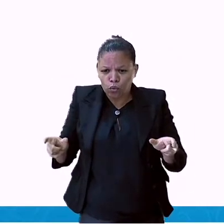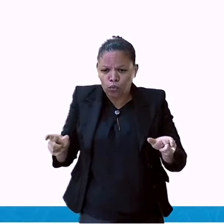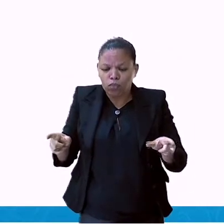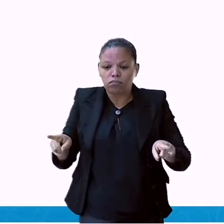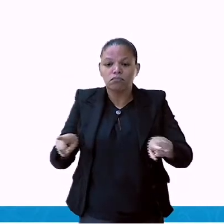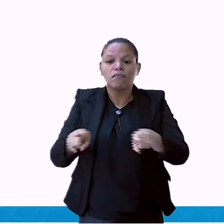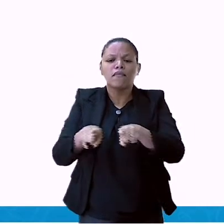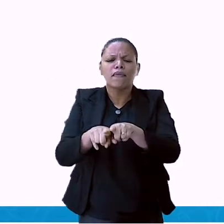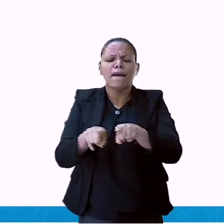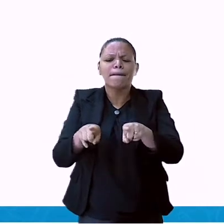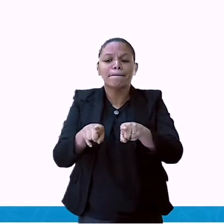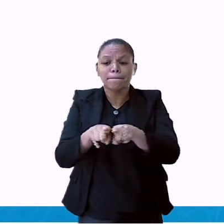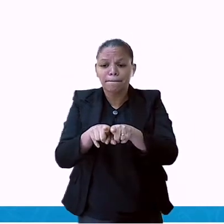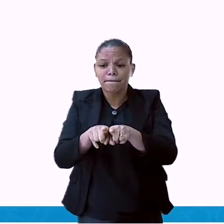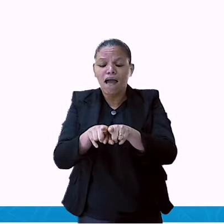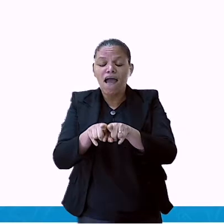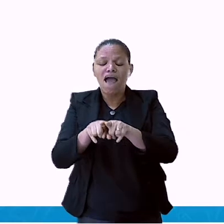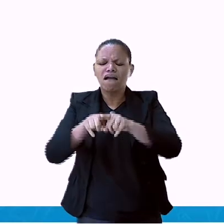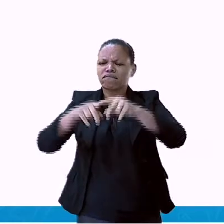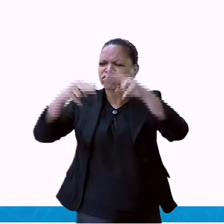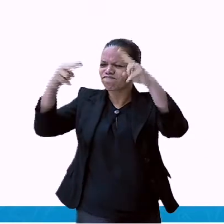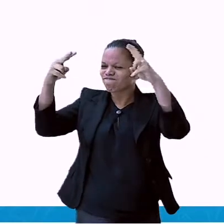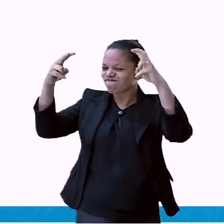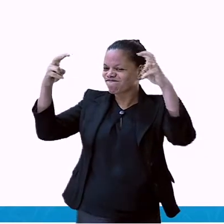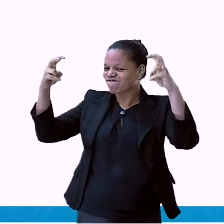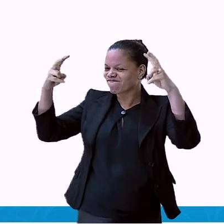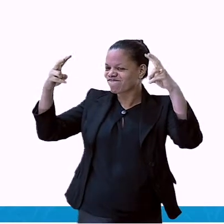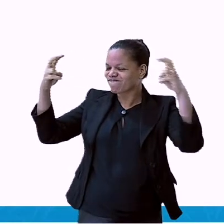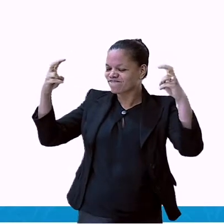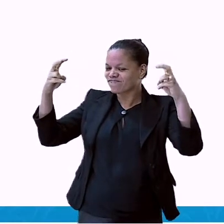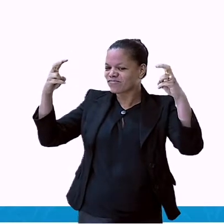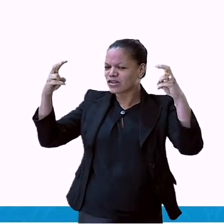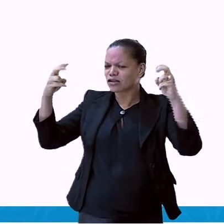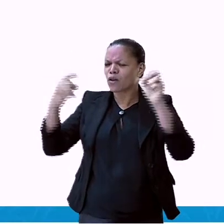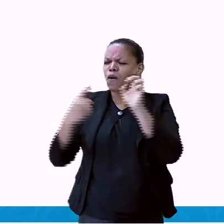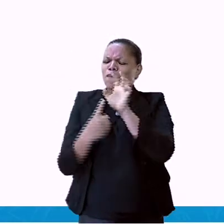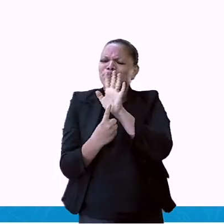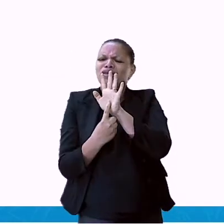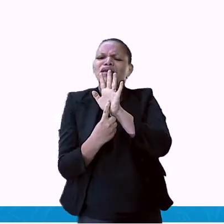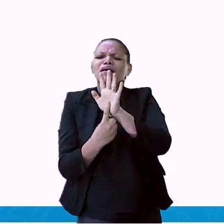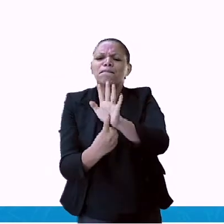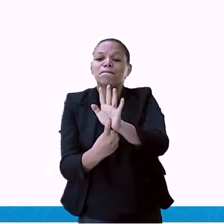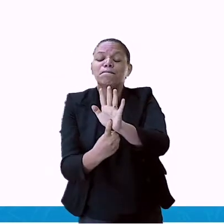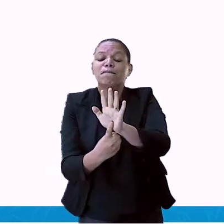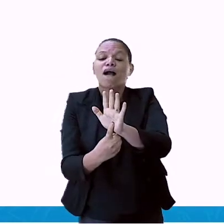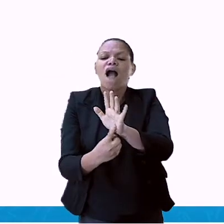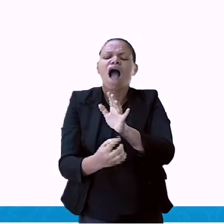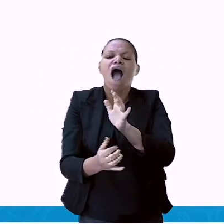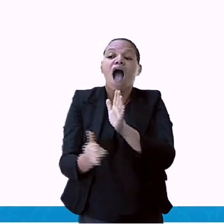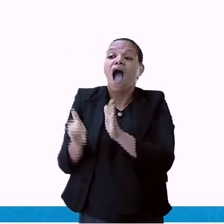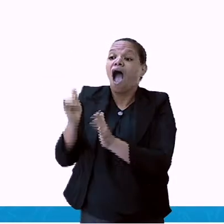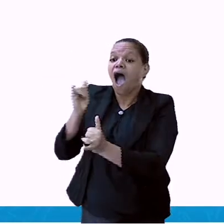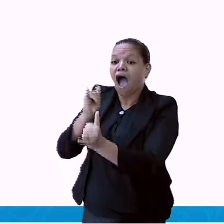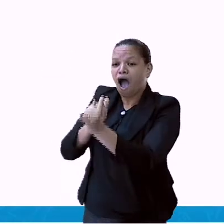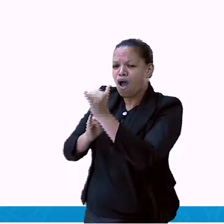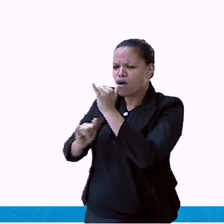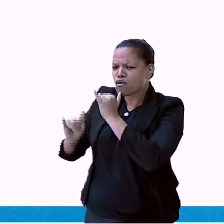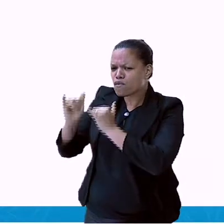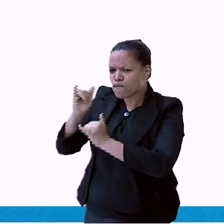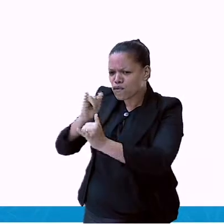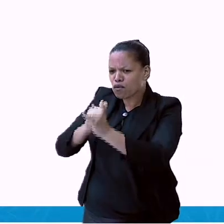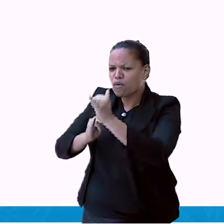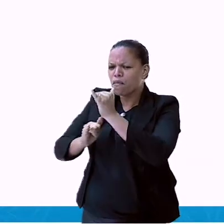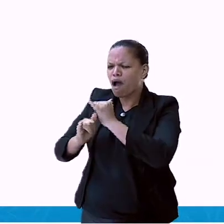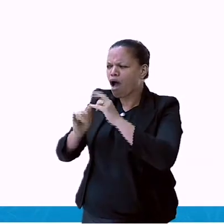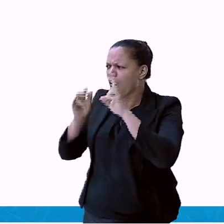tem um título, né, de qual é a necessidade, qual a informação que eu estou lendo. É uma tabela nutricional?